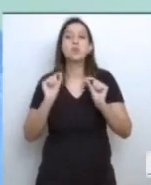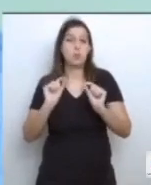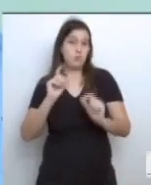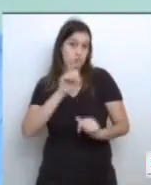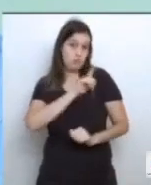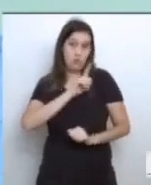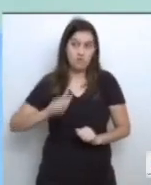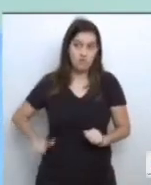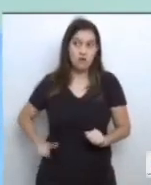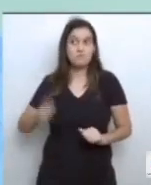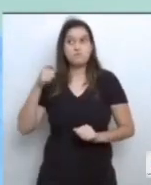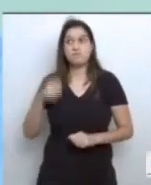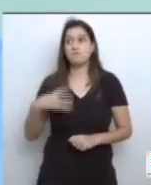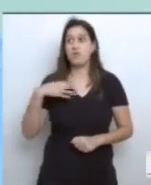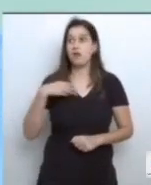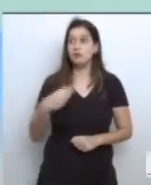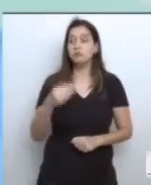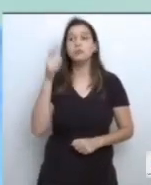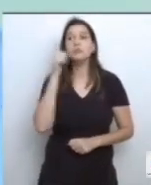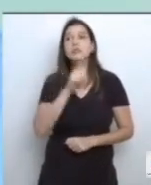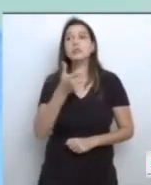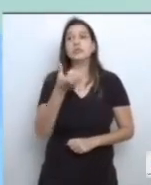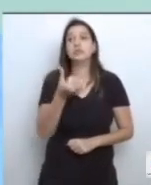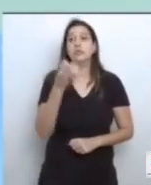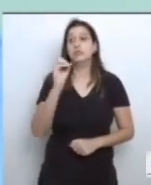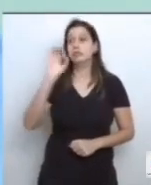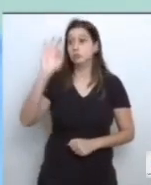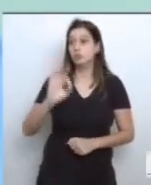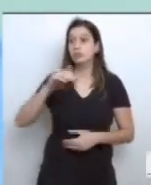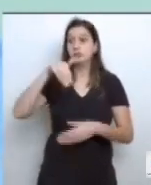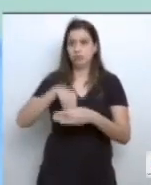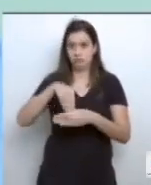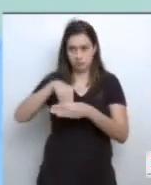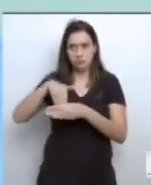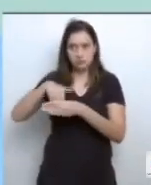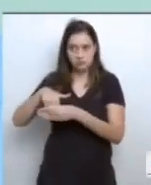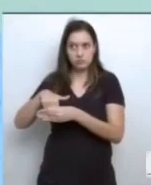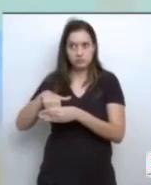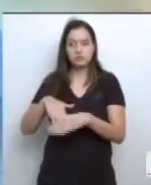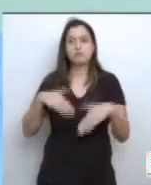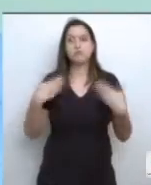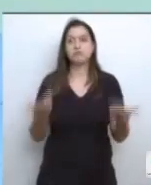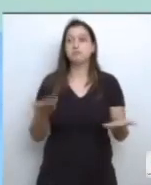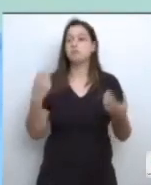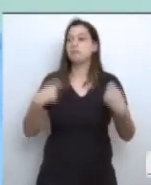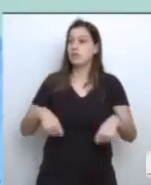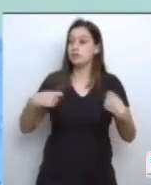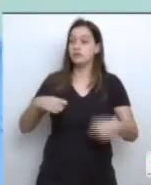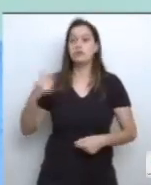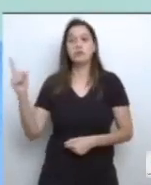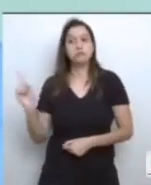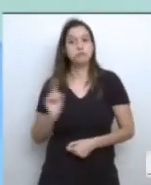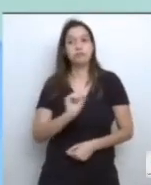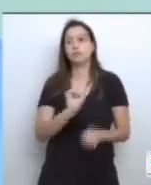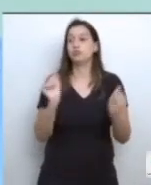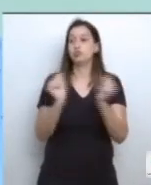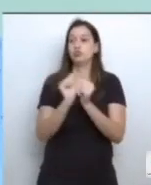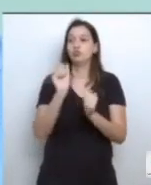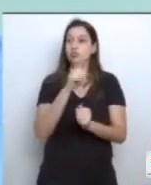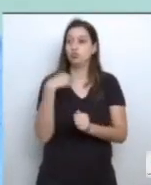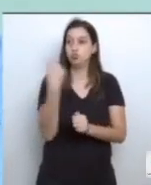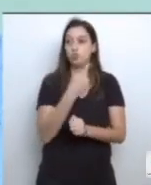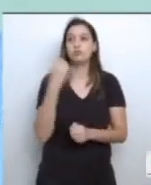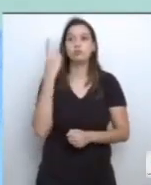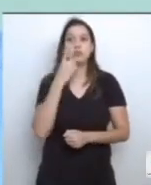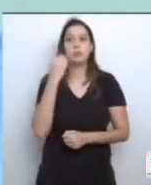e ele tem que estar junto com os deputados estaduais para falar diretamente para o governo, como representante maior do Estado, que a gente não quer isso.